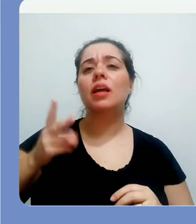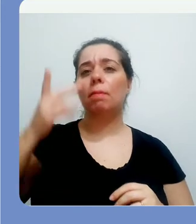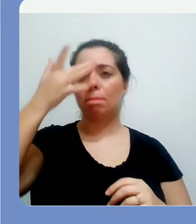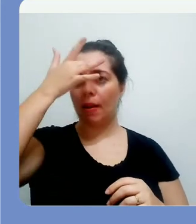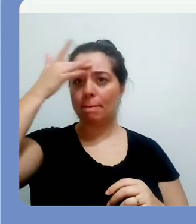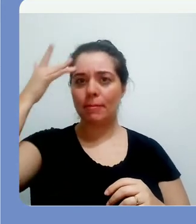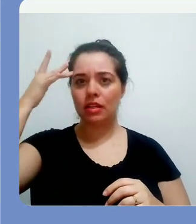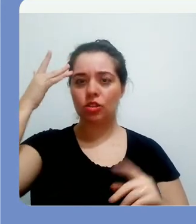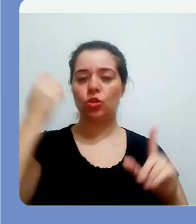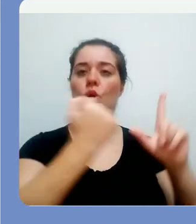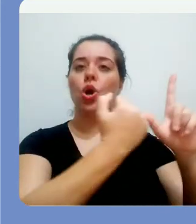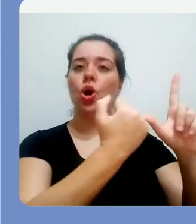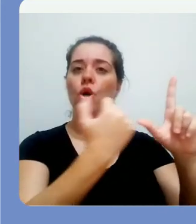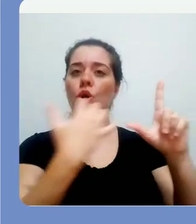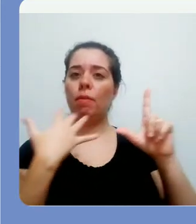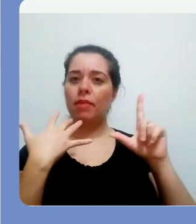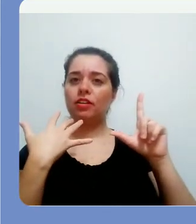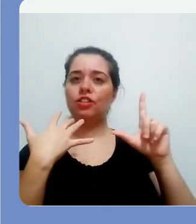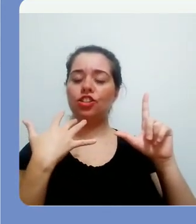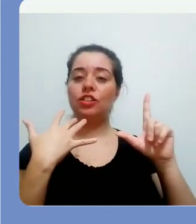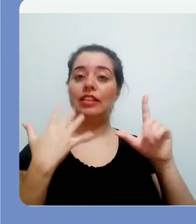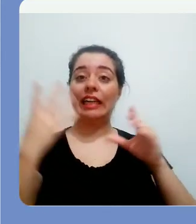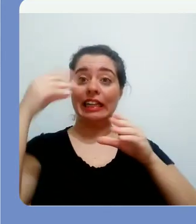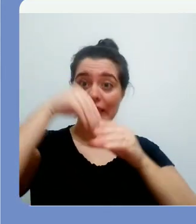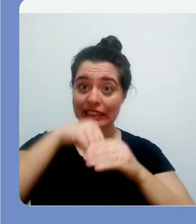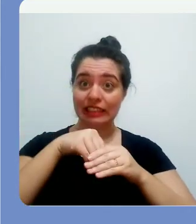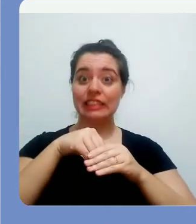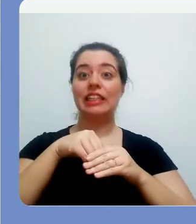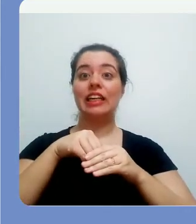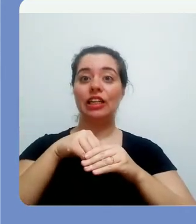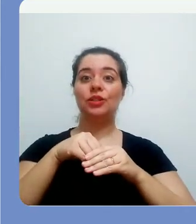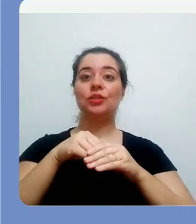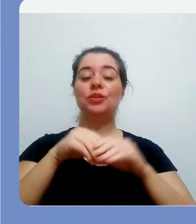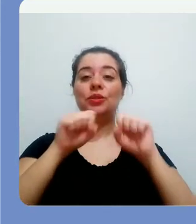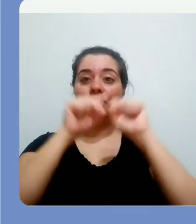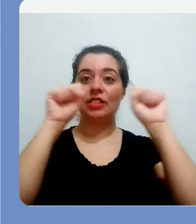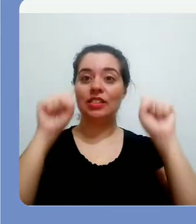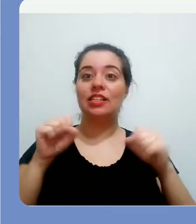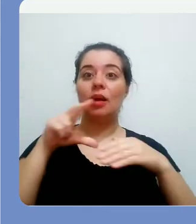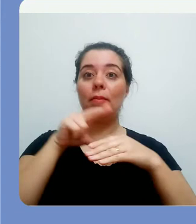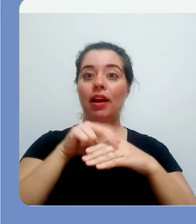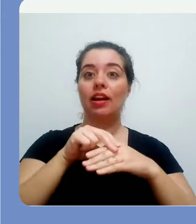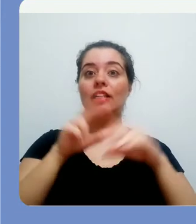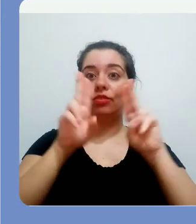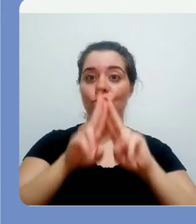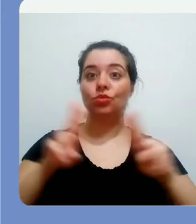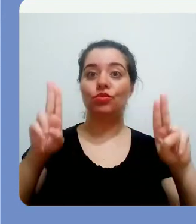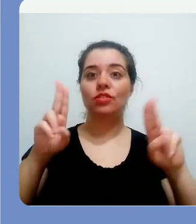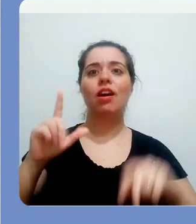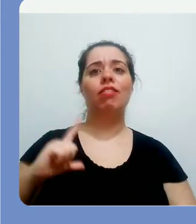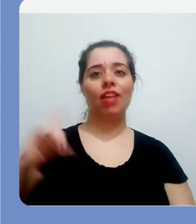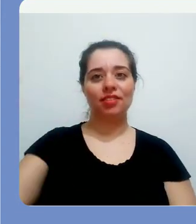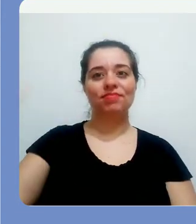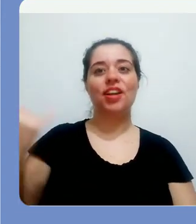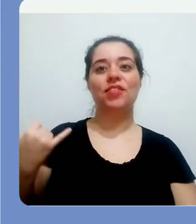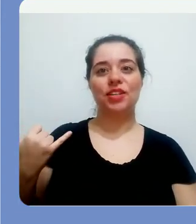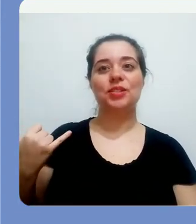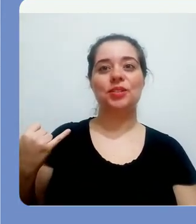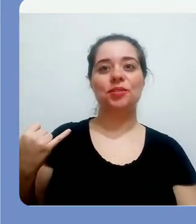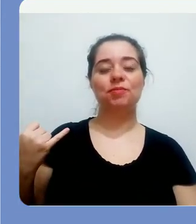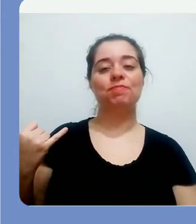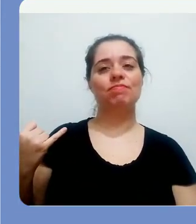pasta ou um arquivo com você dentro do sistema arquivos.ufsc, você vai receber uma notificação.